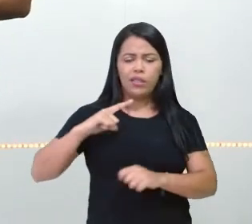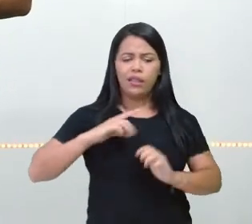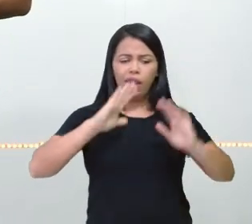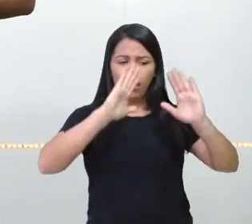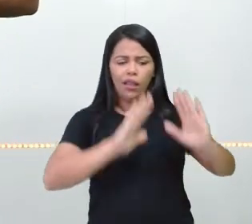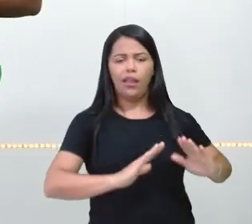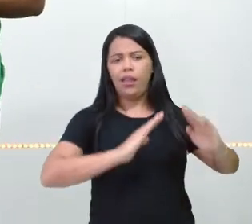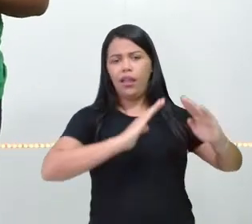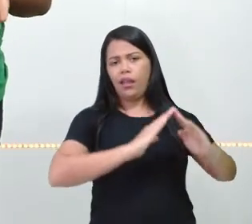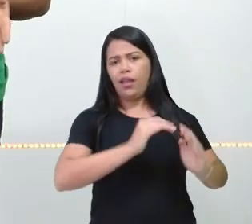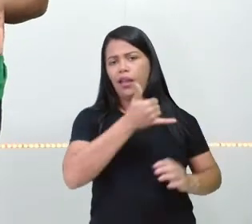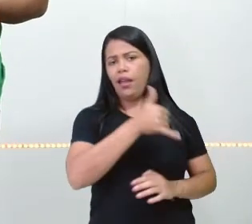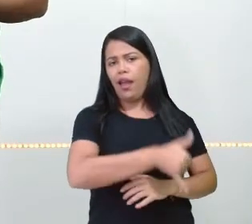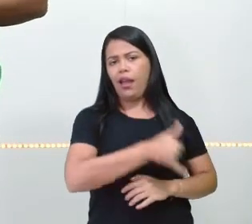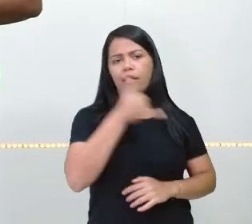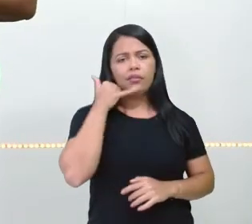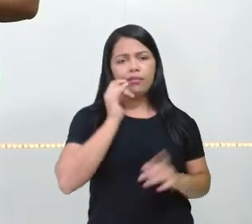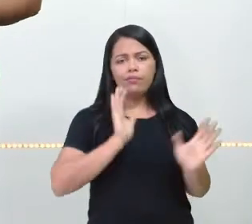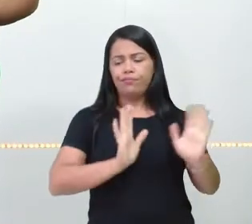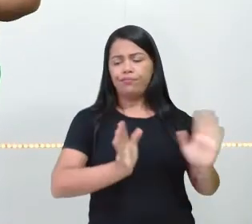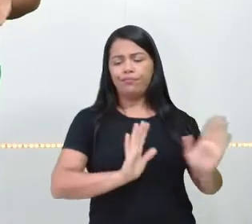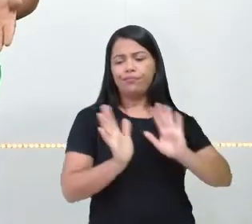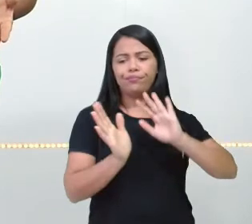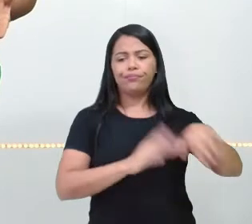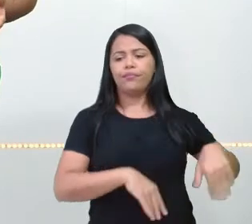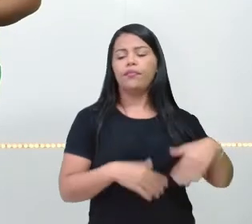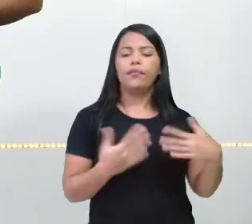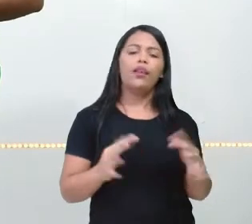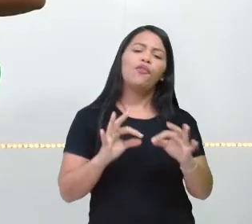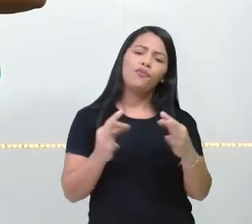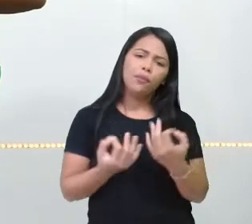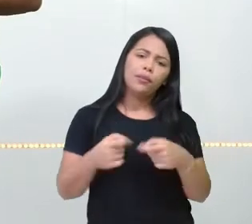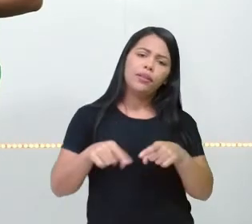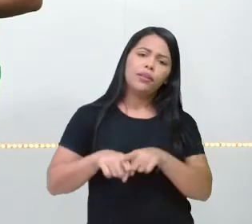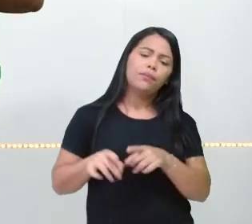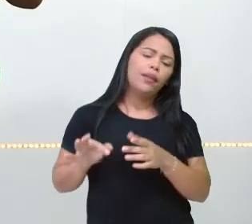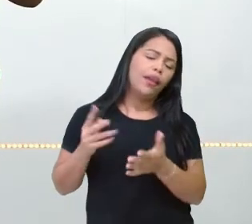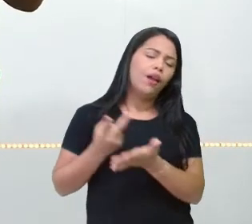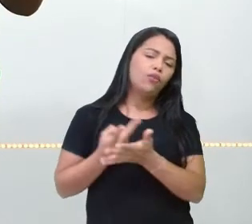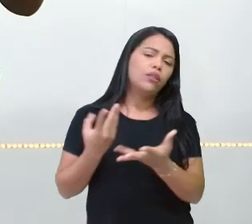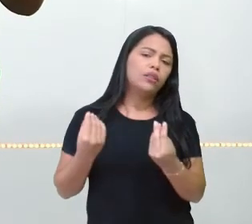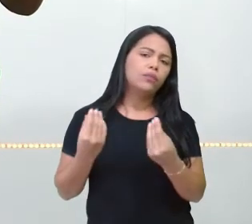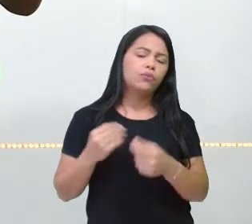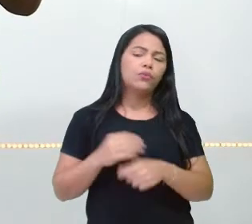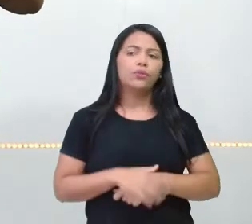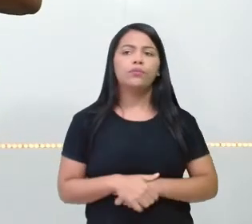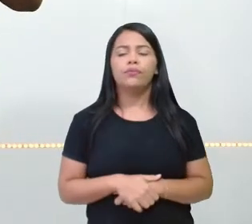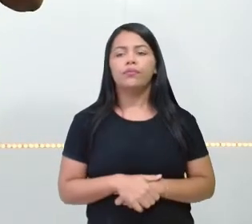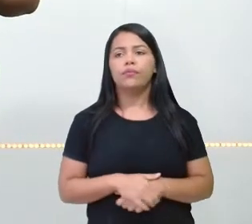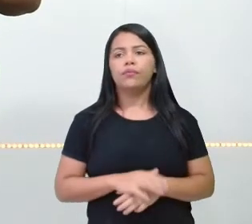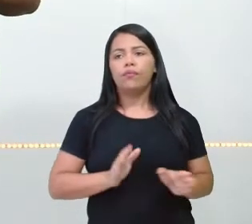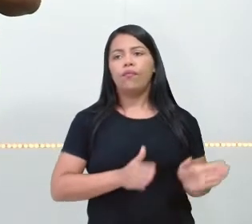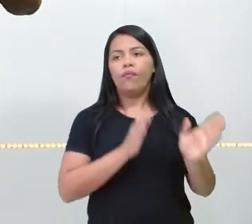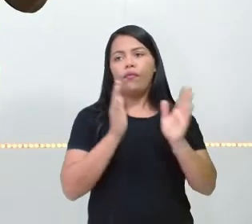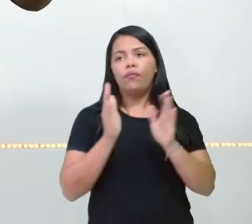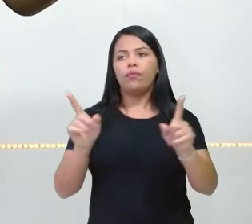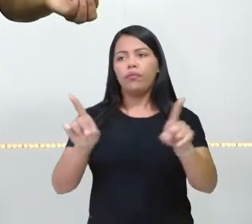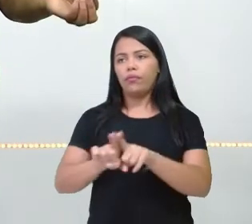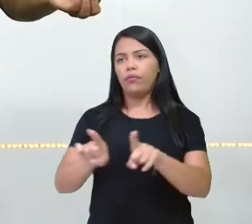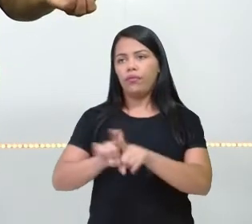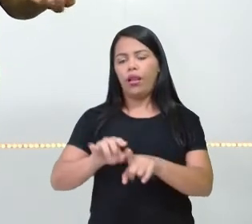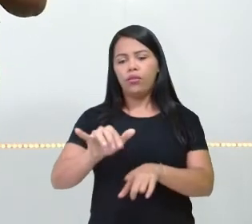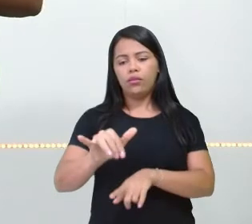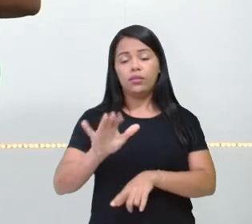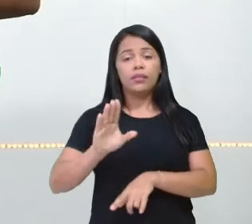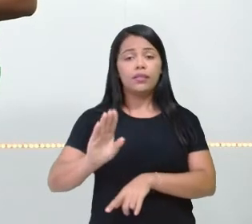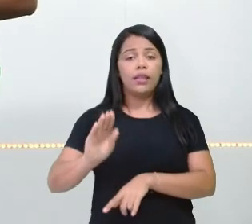acontecido bastante nas famílias, né? O que a gente tem visto mais por aí. Além disso, olha, temos a telefonia fixa, um telefone fixo aí. Temos um